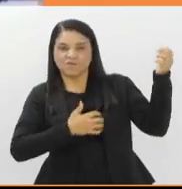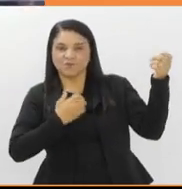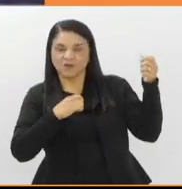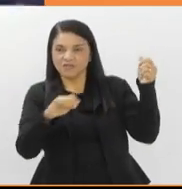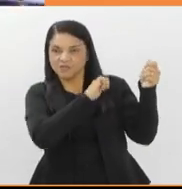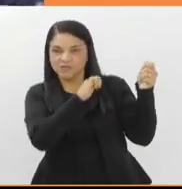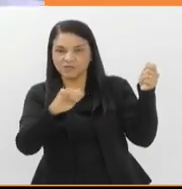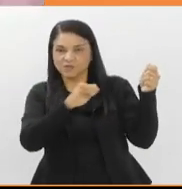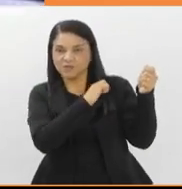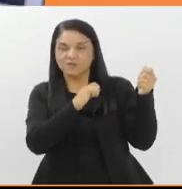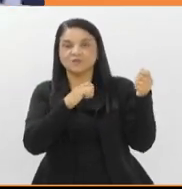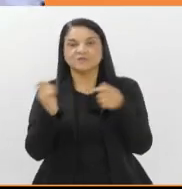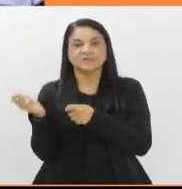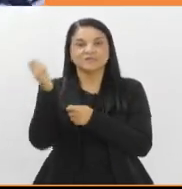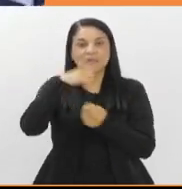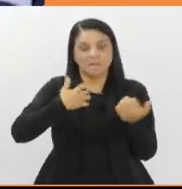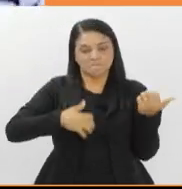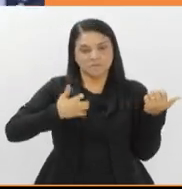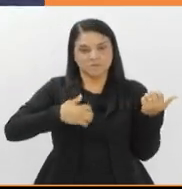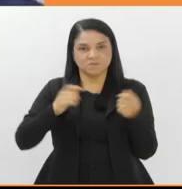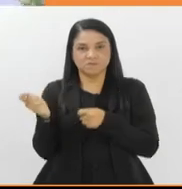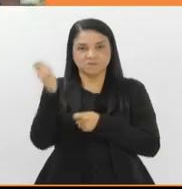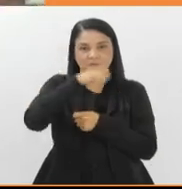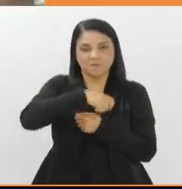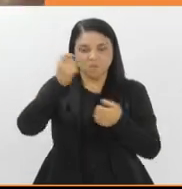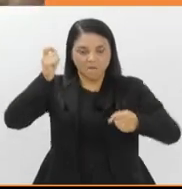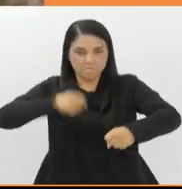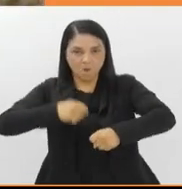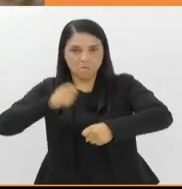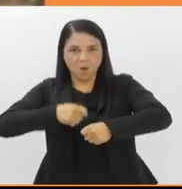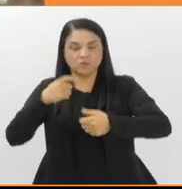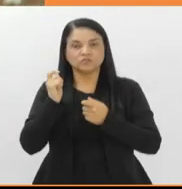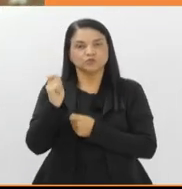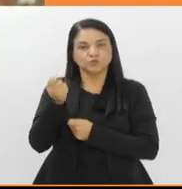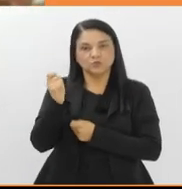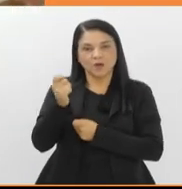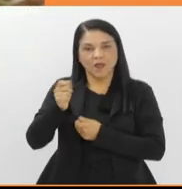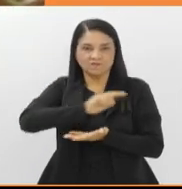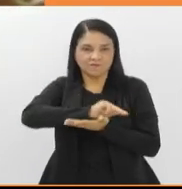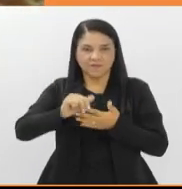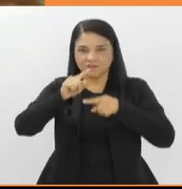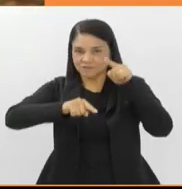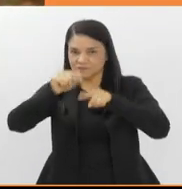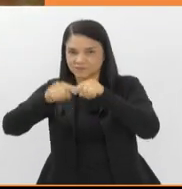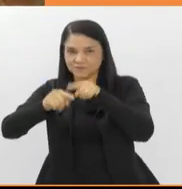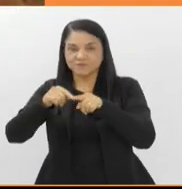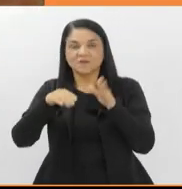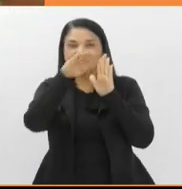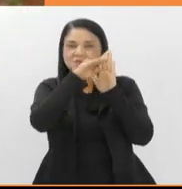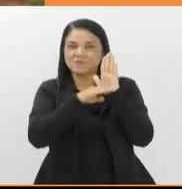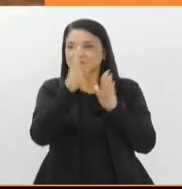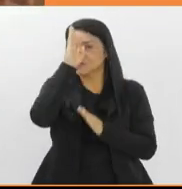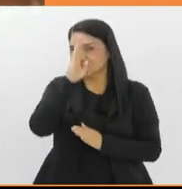ukulele, zabumba, triângulo e chocalho, dentre outros instrumentos. A programação é gratuita.